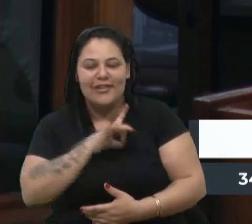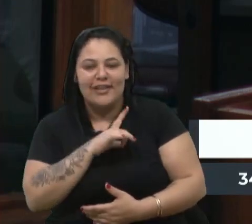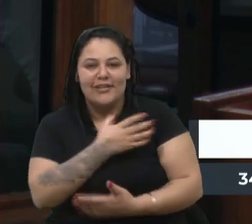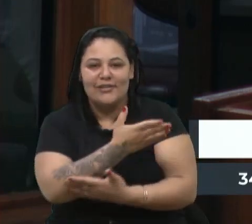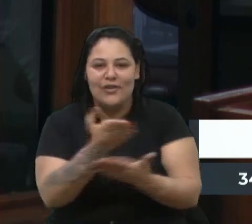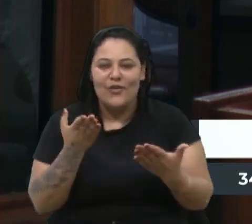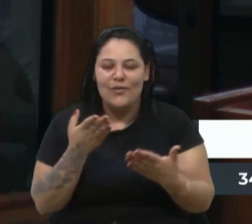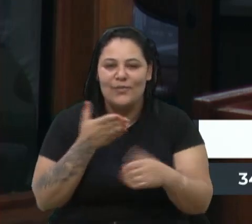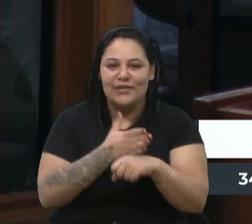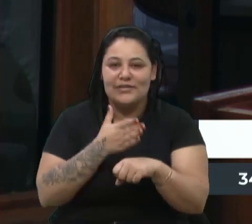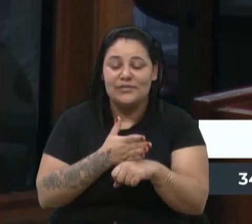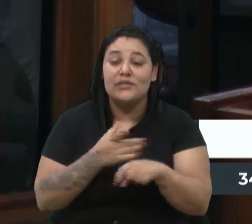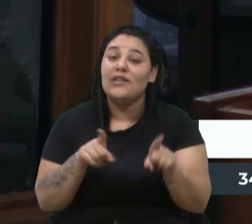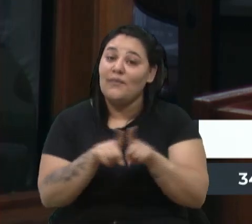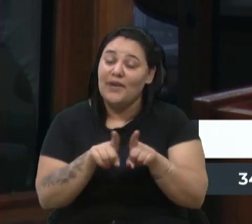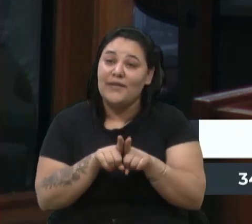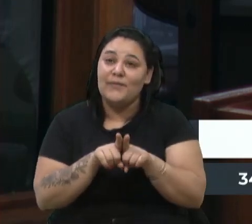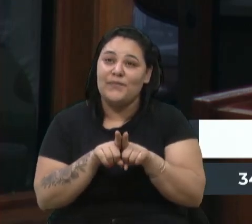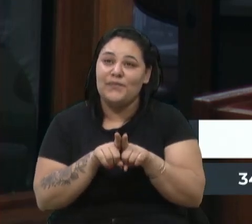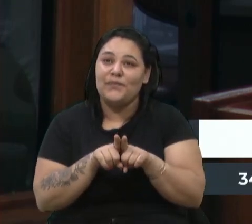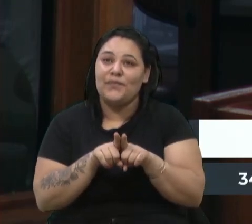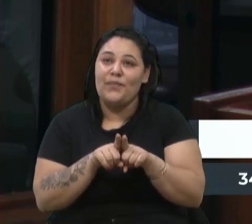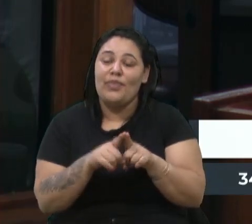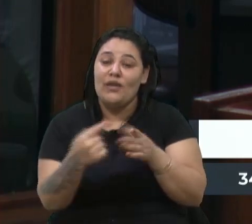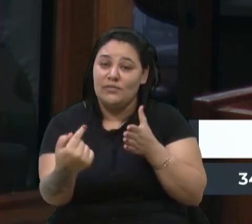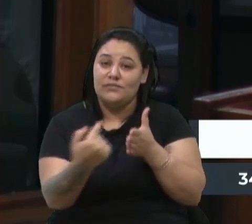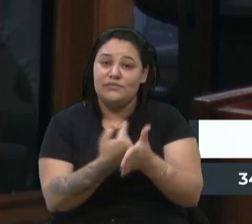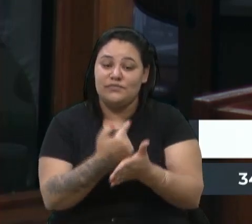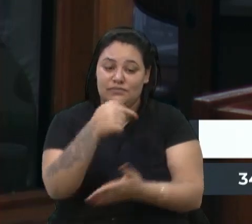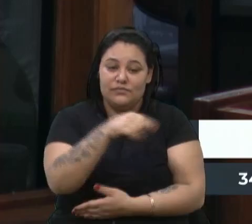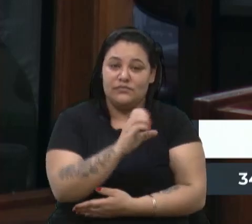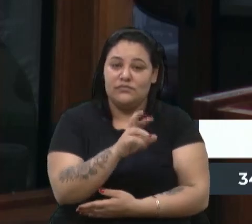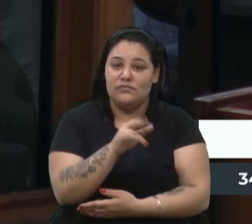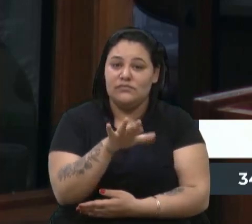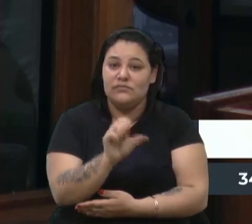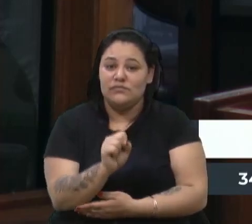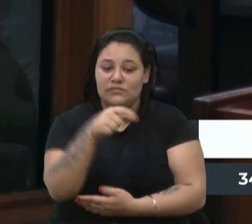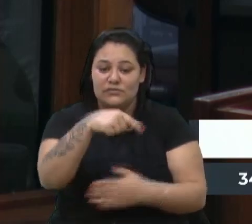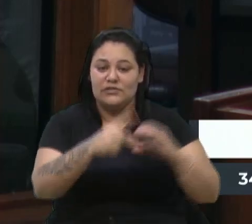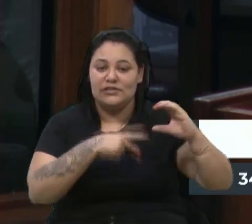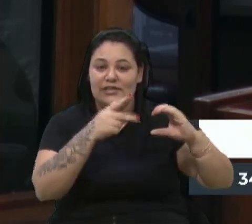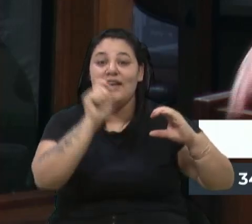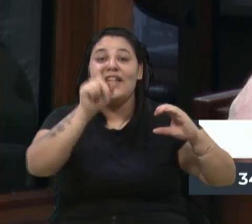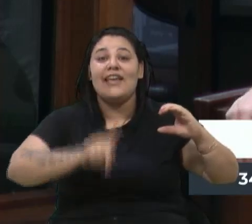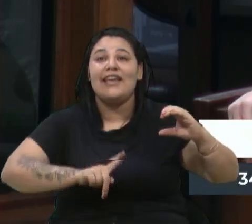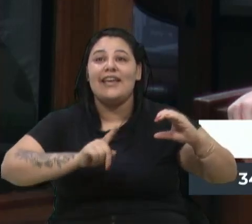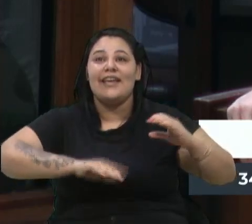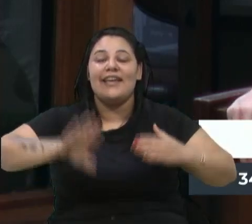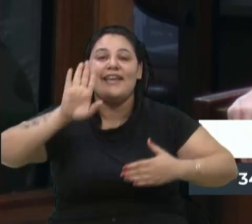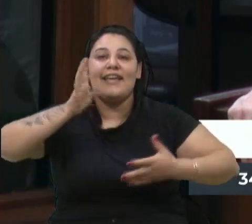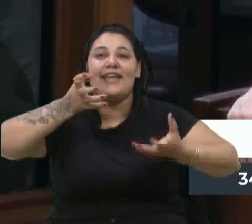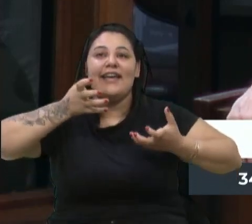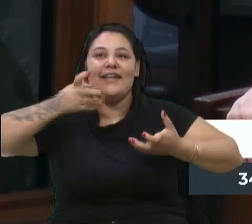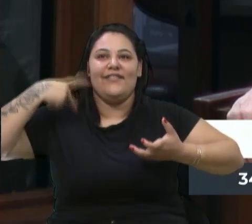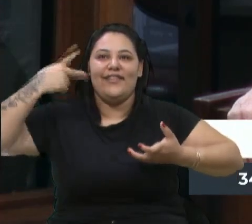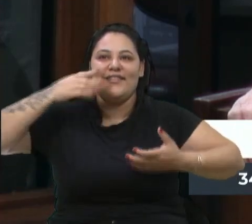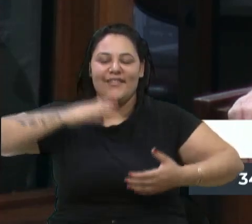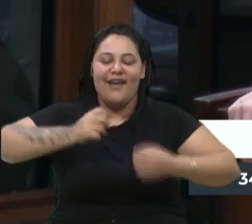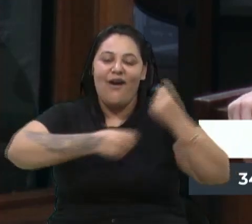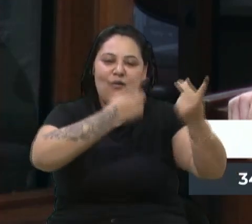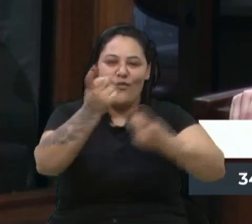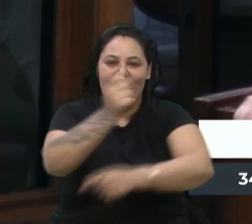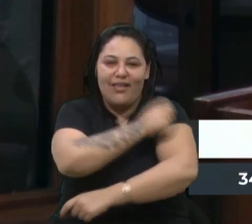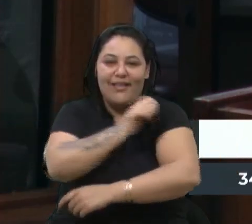participamos, inclusive perguntaram, a Cris aqui da casa perguntou para eles, quem gostaria de ser vereador? Então, alguns levantaram a mão